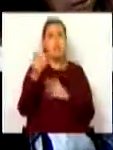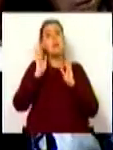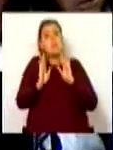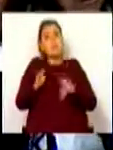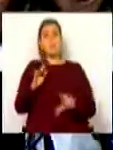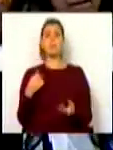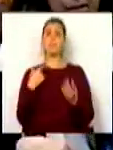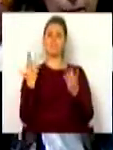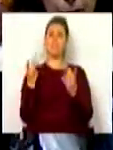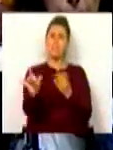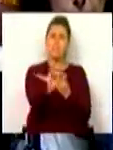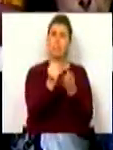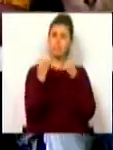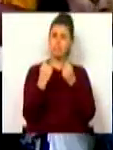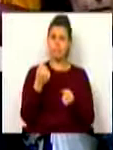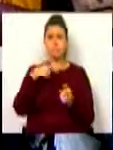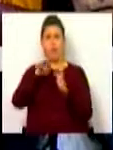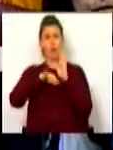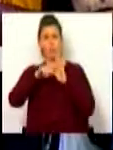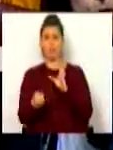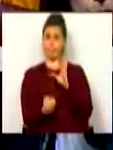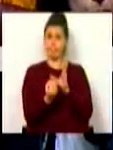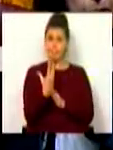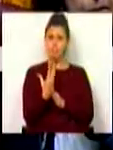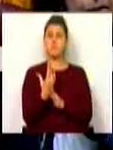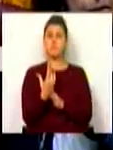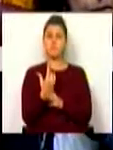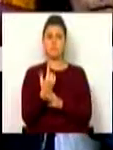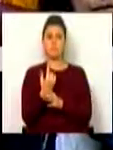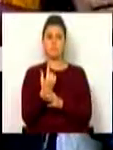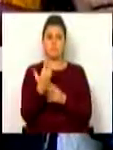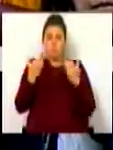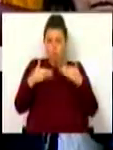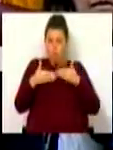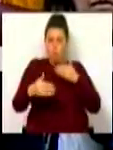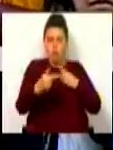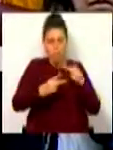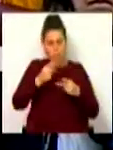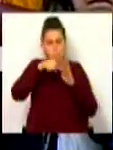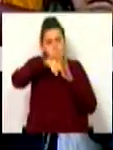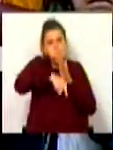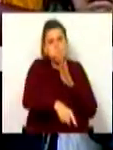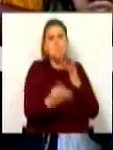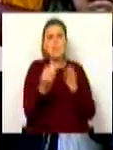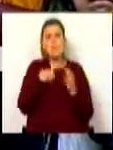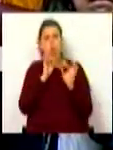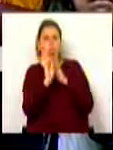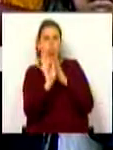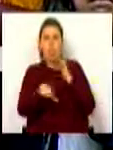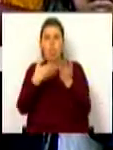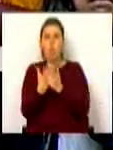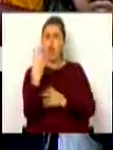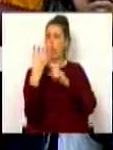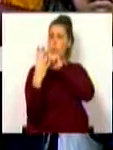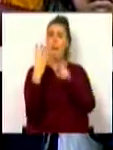expressão territorial que este programa constrói. Ele parte do diagnóstico muito profundo que caracteriza essencialmente